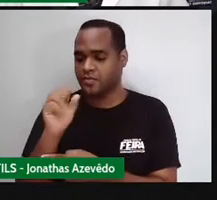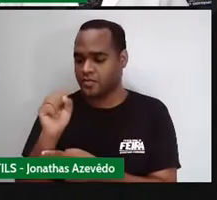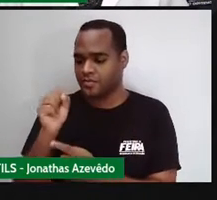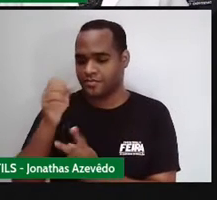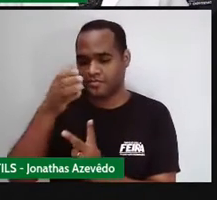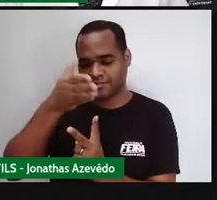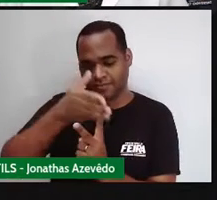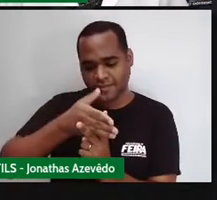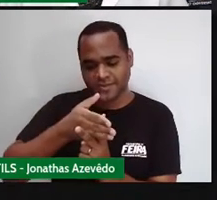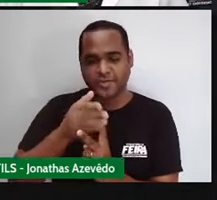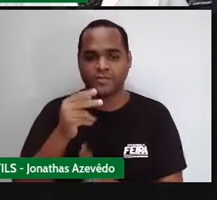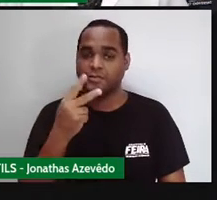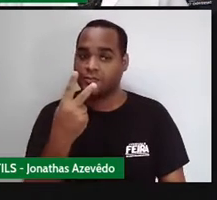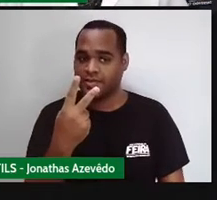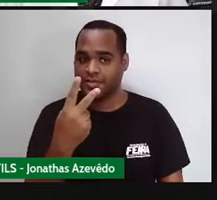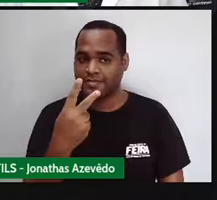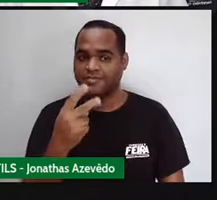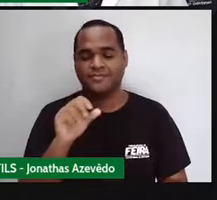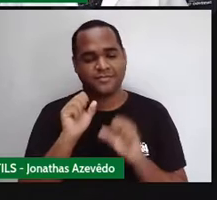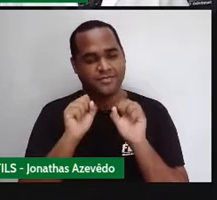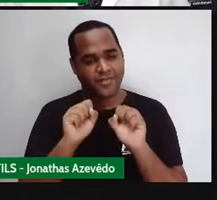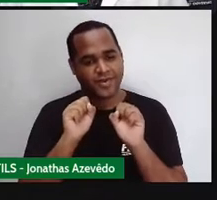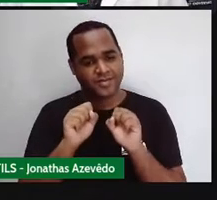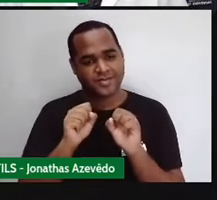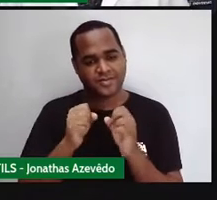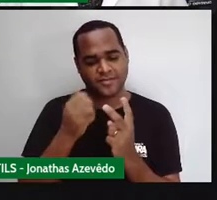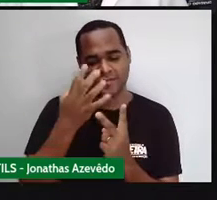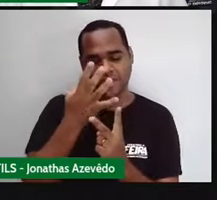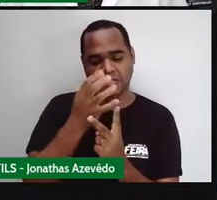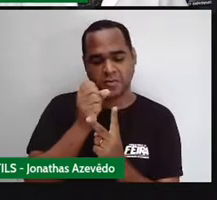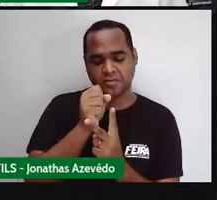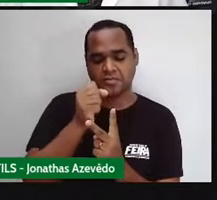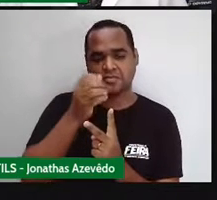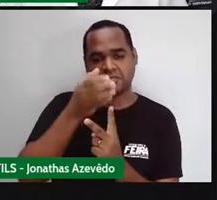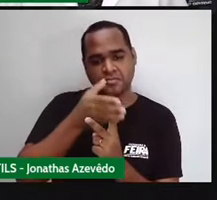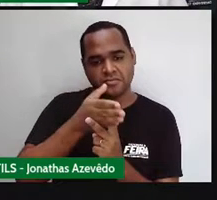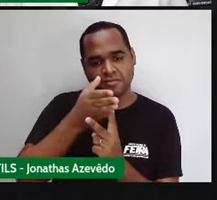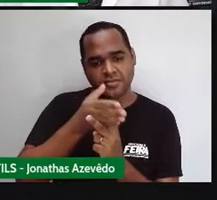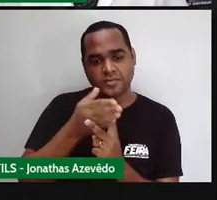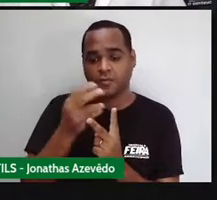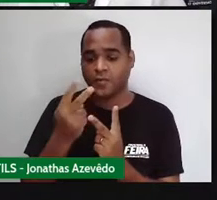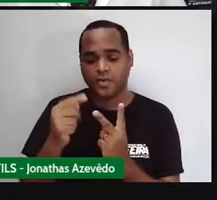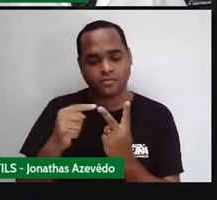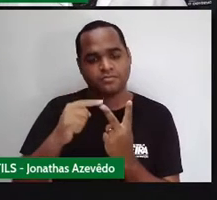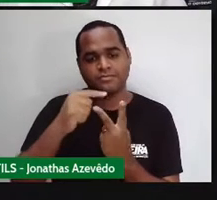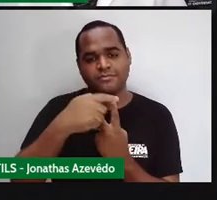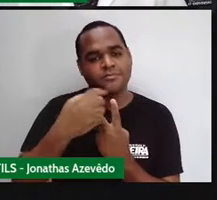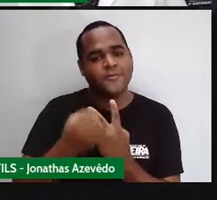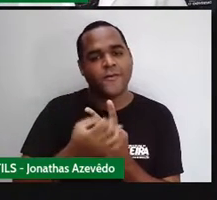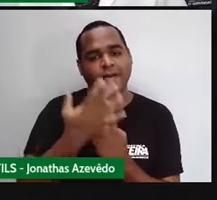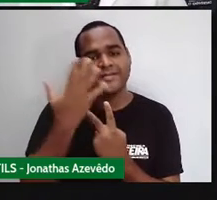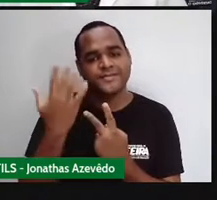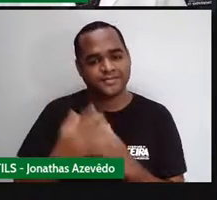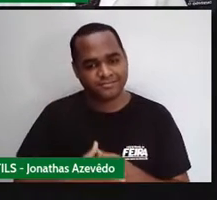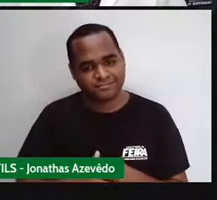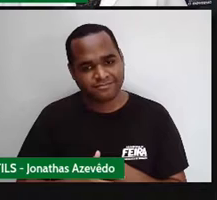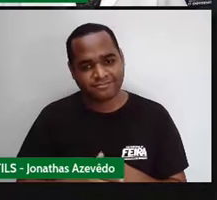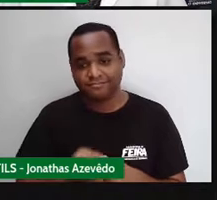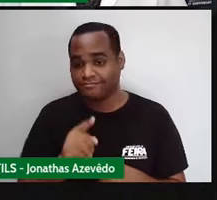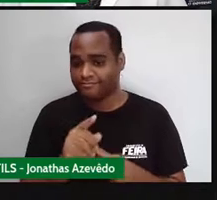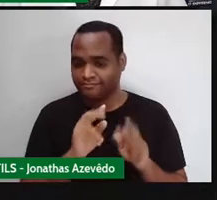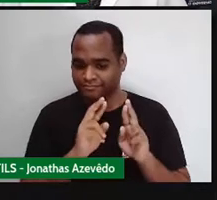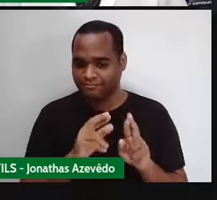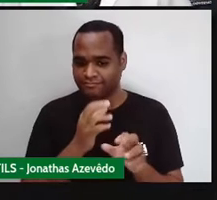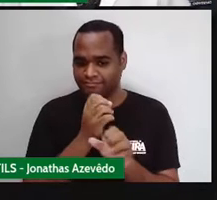fica dividido por dois. E aí você faz esse cálculozinho. Quarenta oito dividido por dois. Quando você fizer da